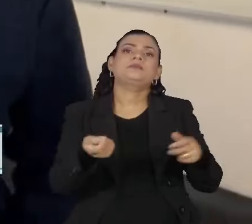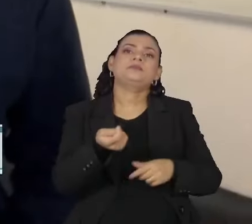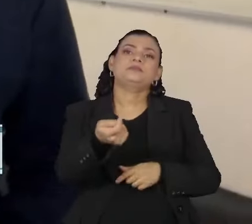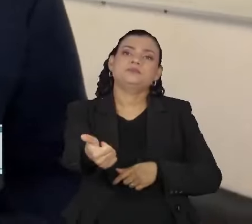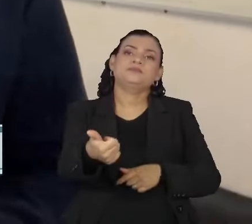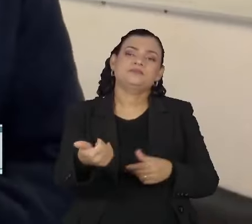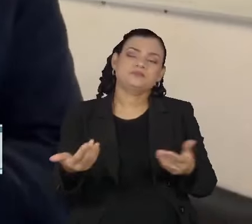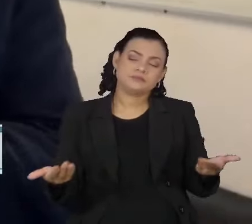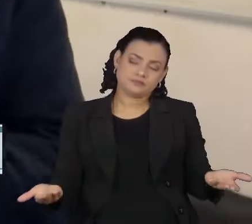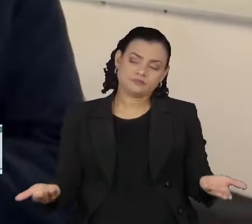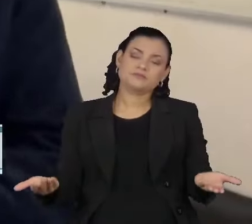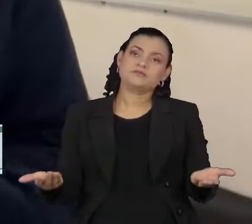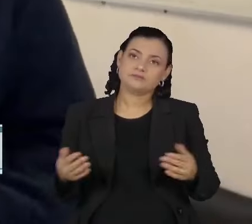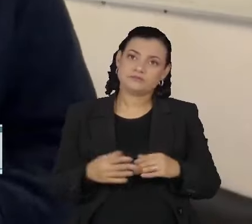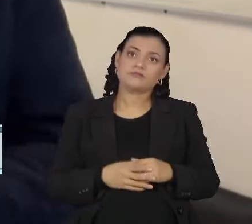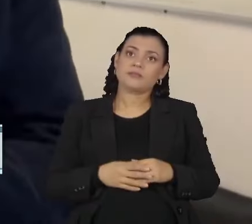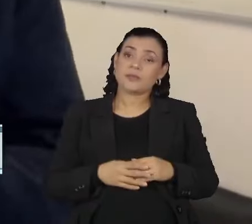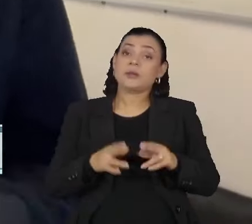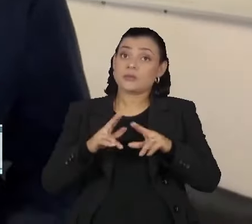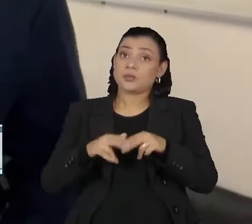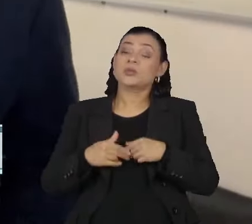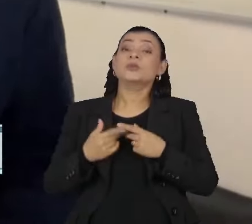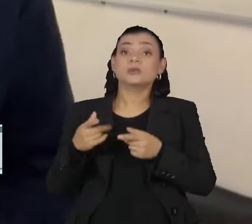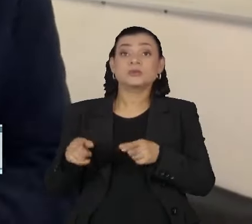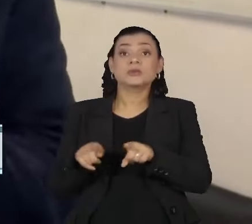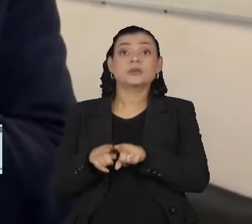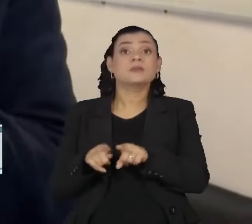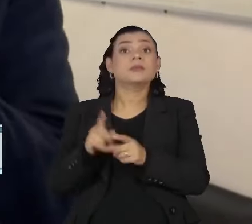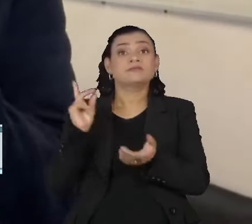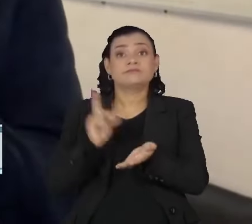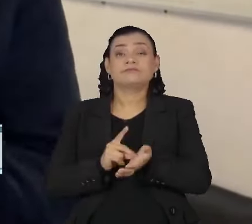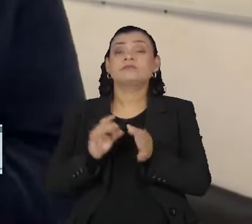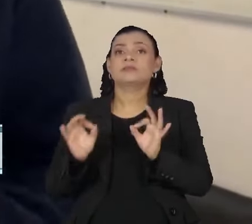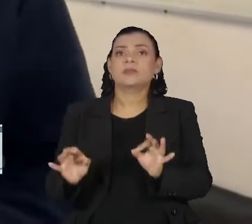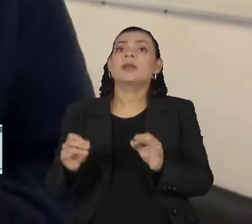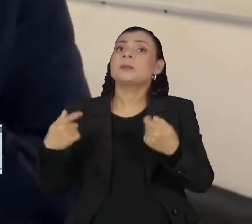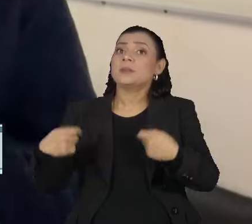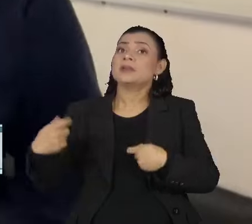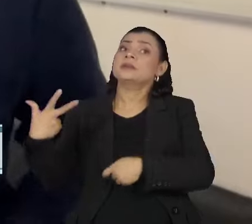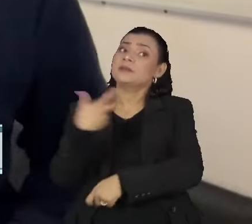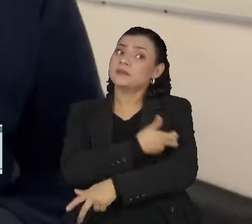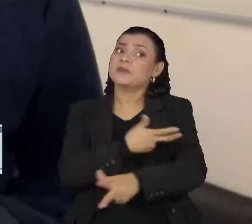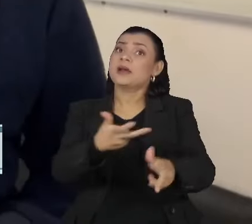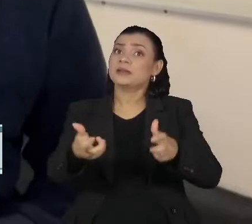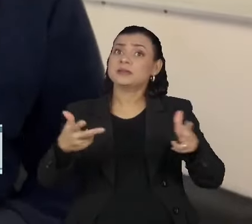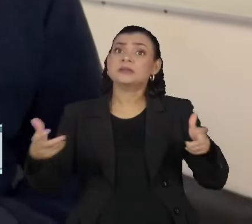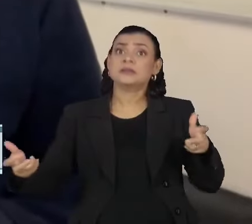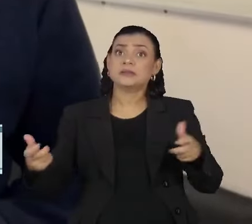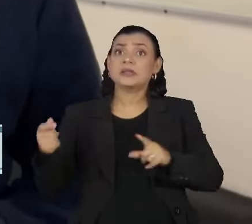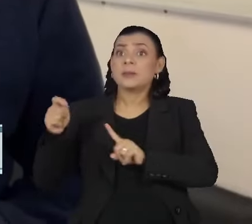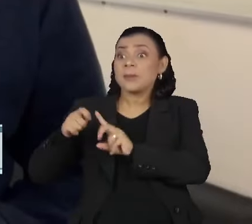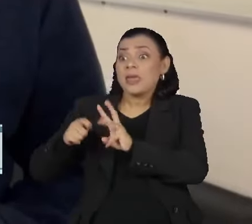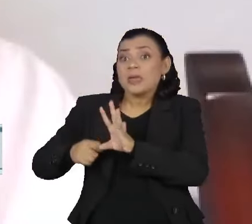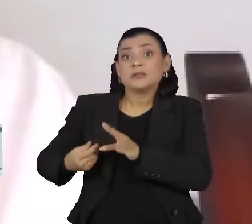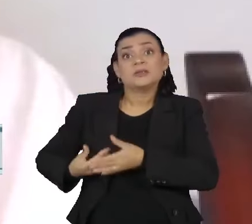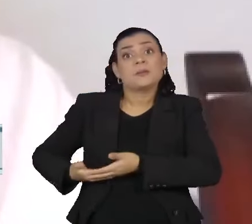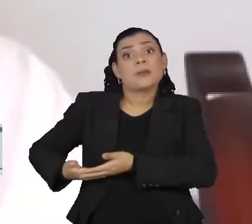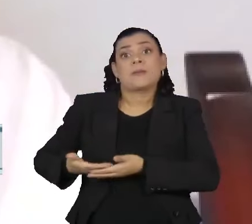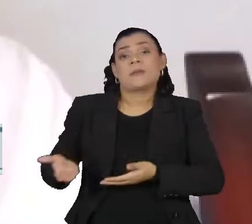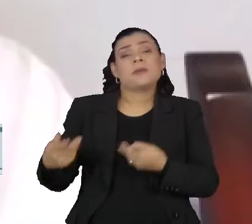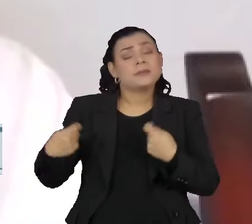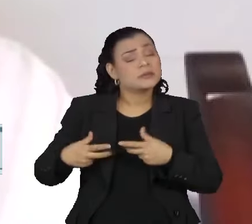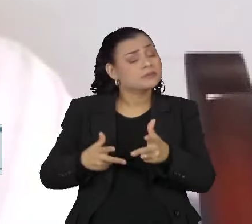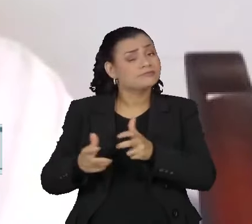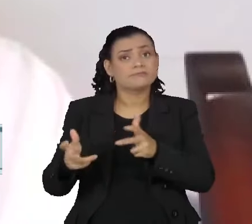aumentando nos últimos anos. E no caso da coqueluche, não tem jeito. A vacina tem que ser dada desde os primeiros meses de vida. Quando